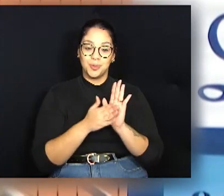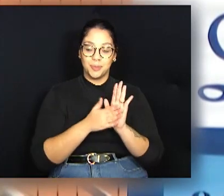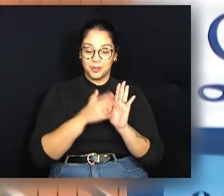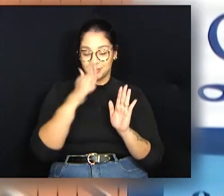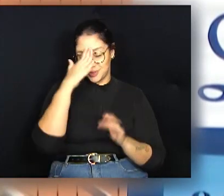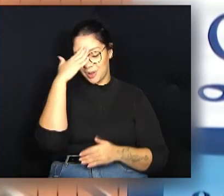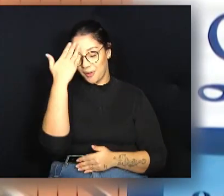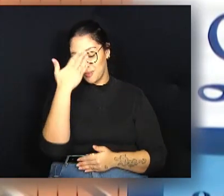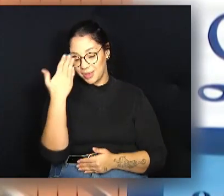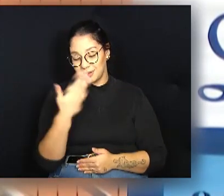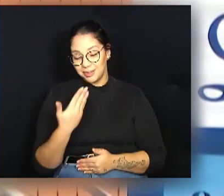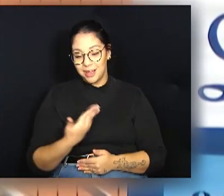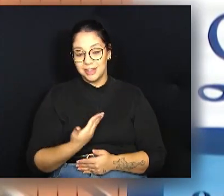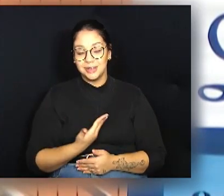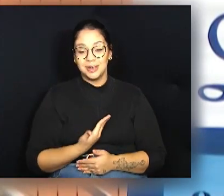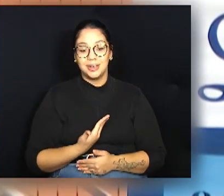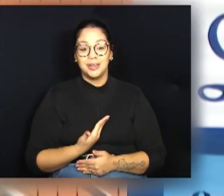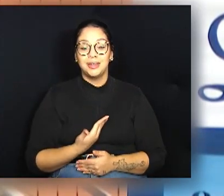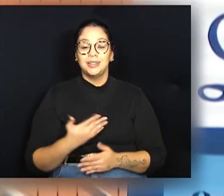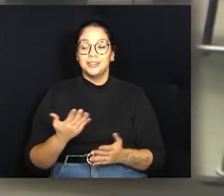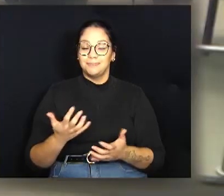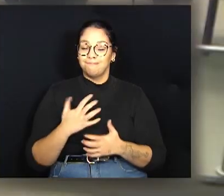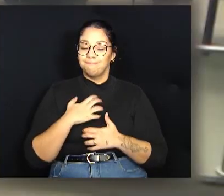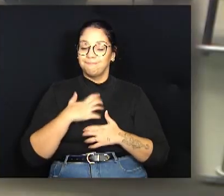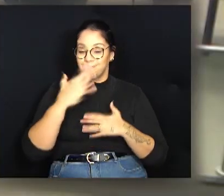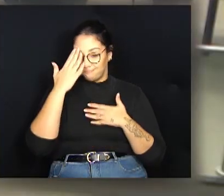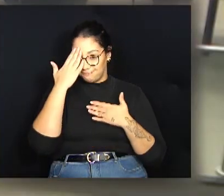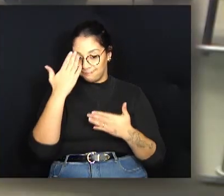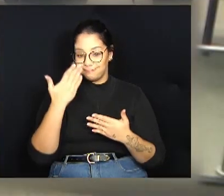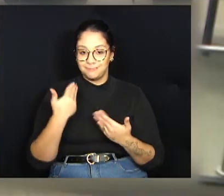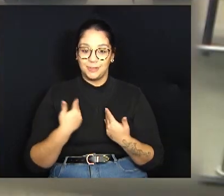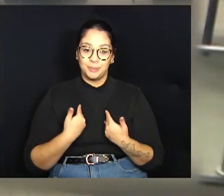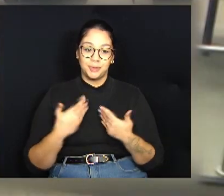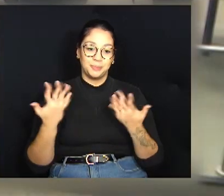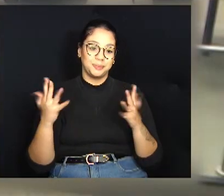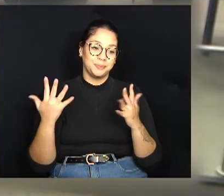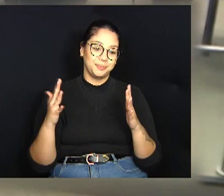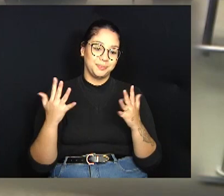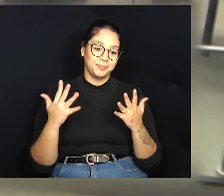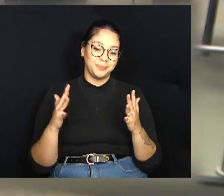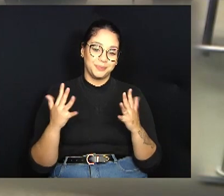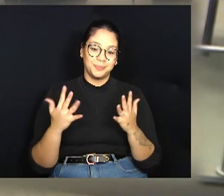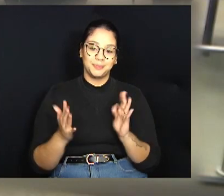gratificante para mim. Aplausos